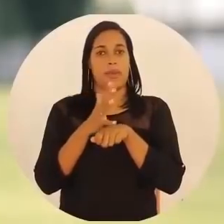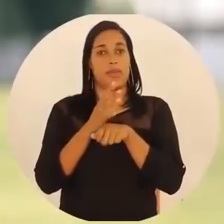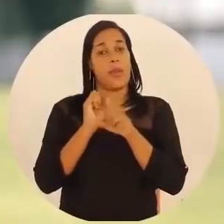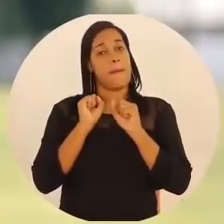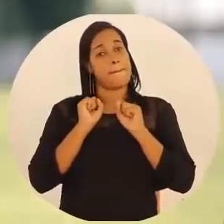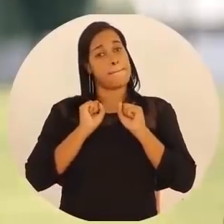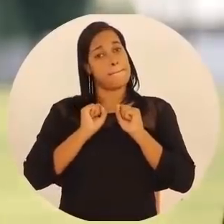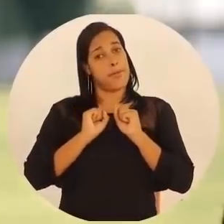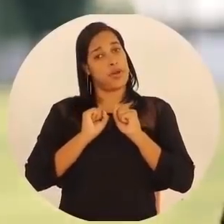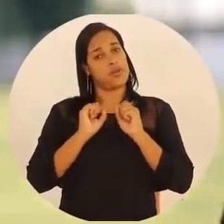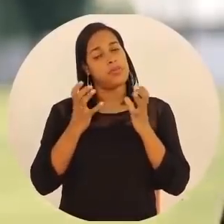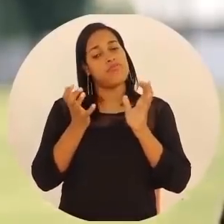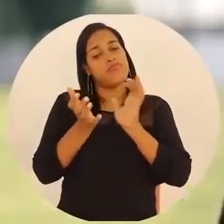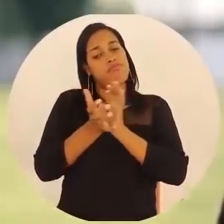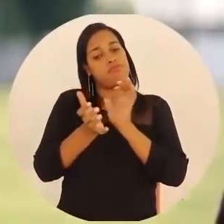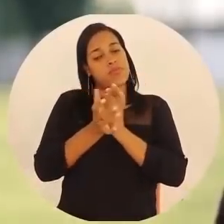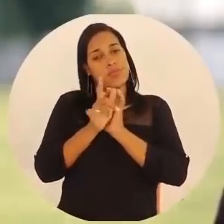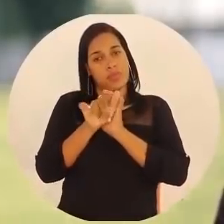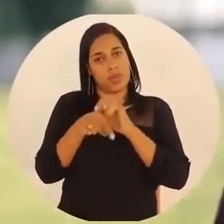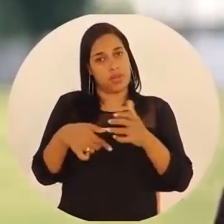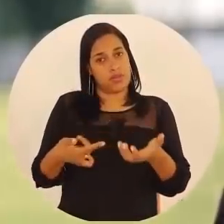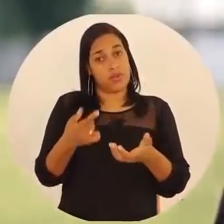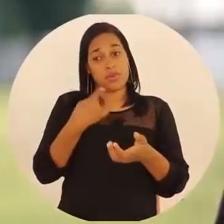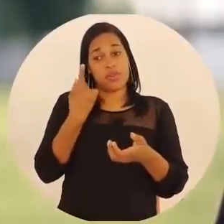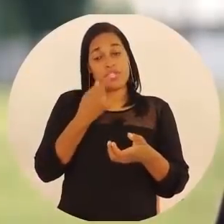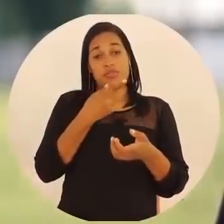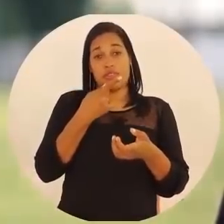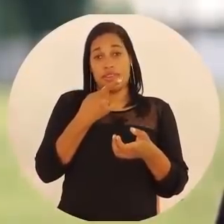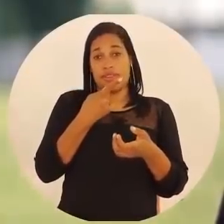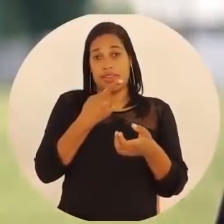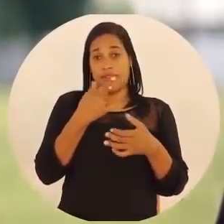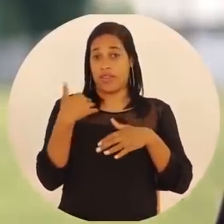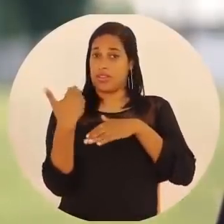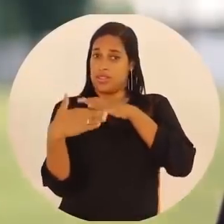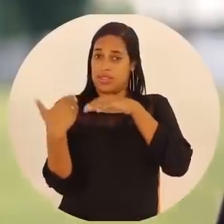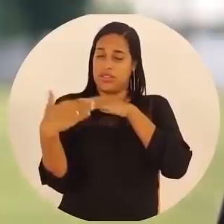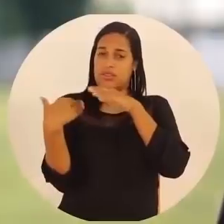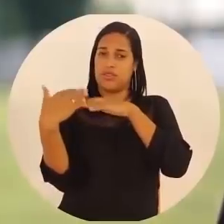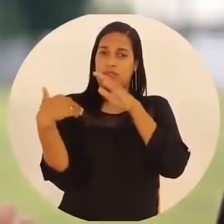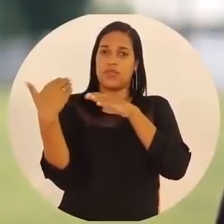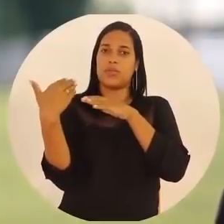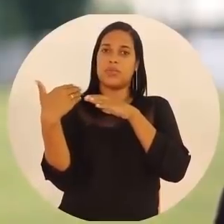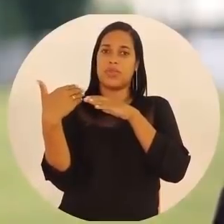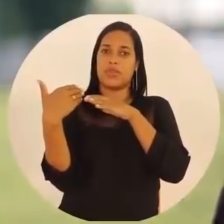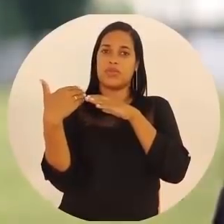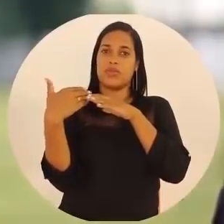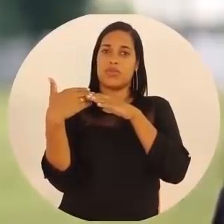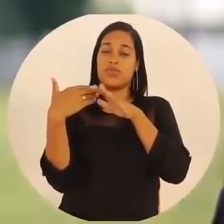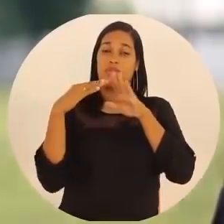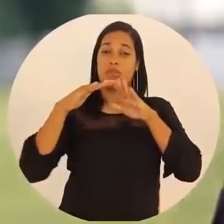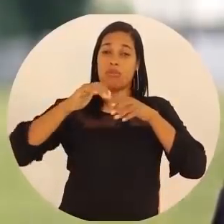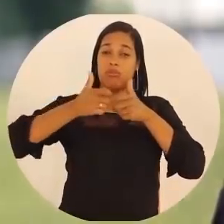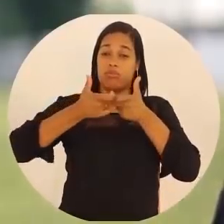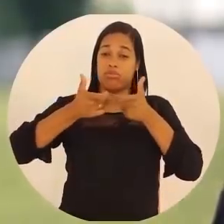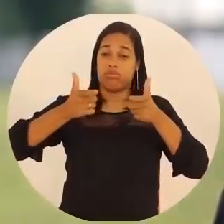tratar de maneira mais coletiva. Quando a gente fala em desenvolvimento, a gente amplia esse leque. A